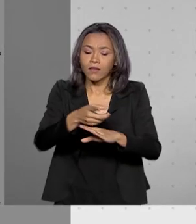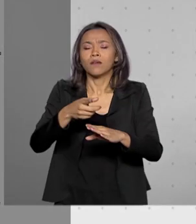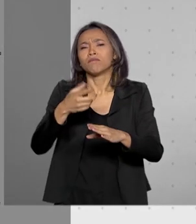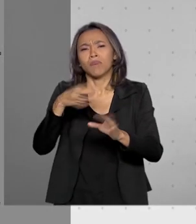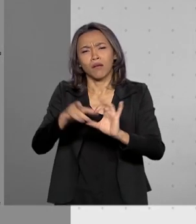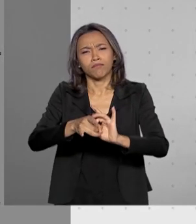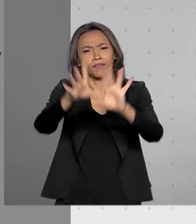internet.